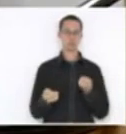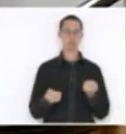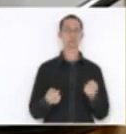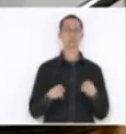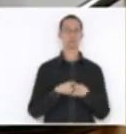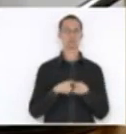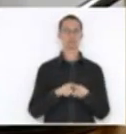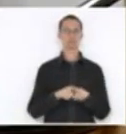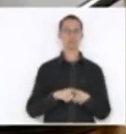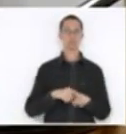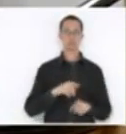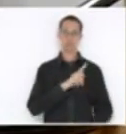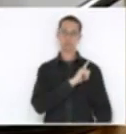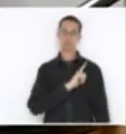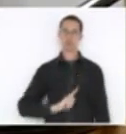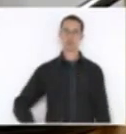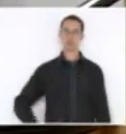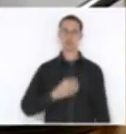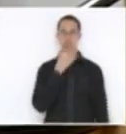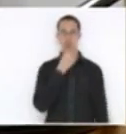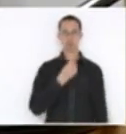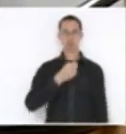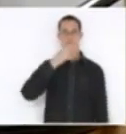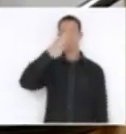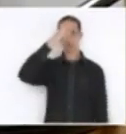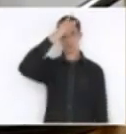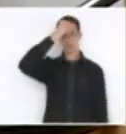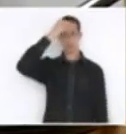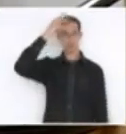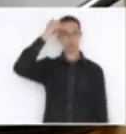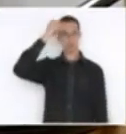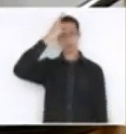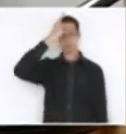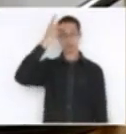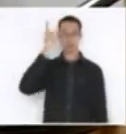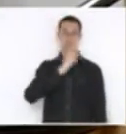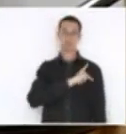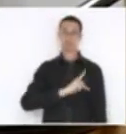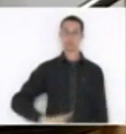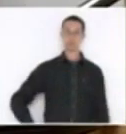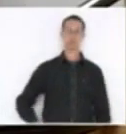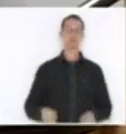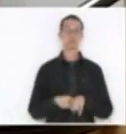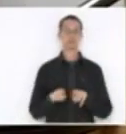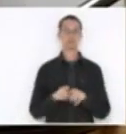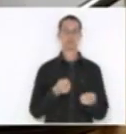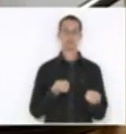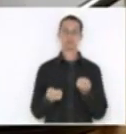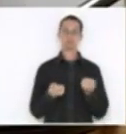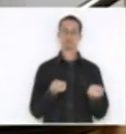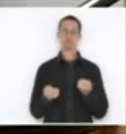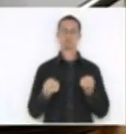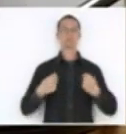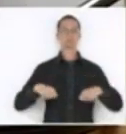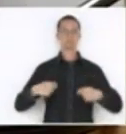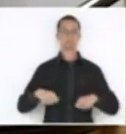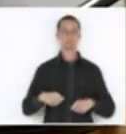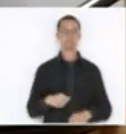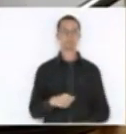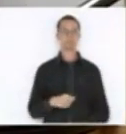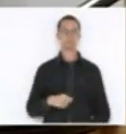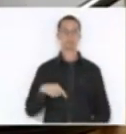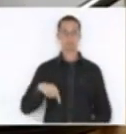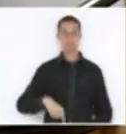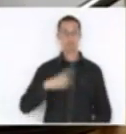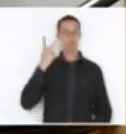prefeitos e presidente da República. Eles são controlados pelo povo e pelo Parlamento. E o Parlamento, que tem essa função de